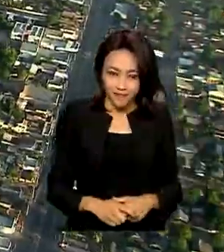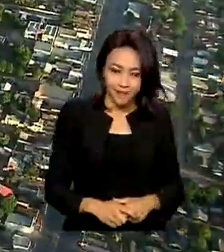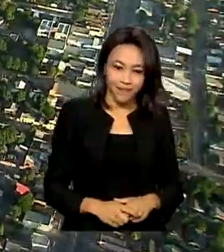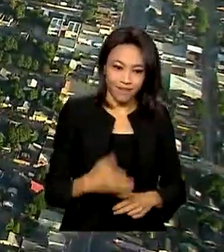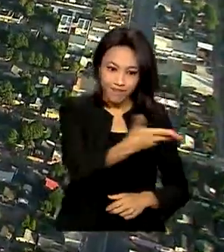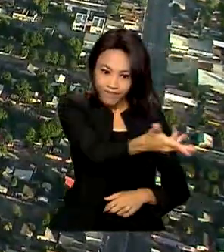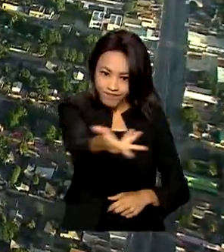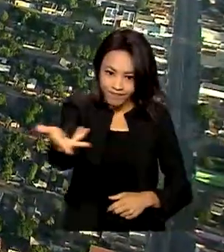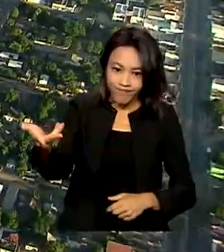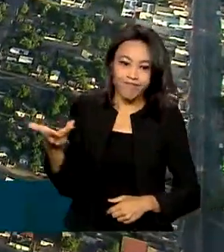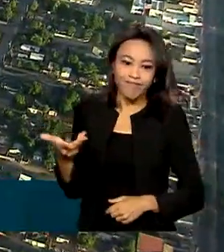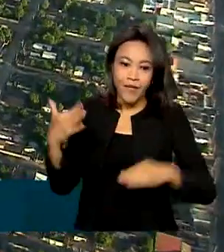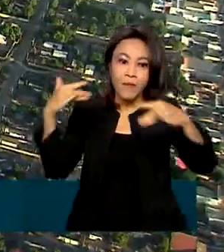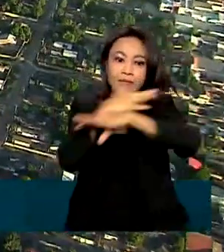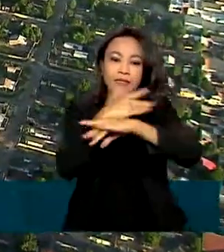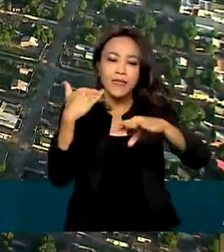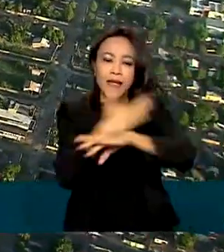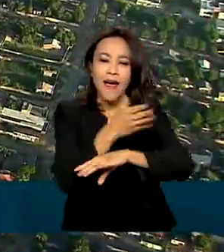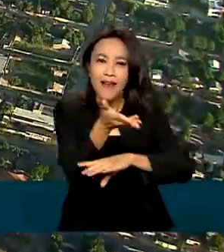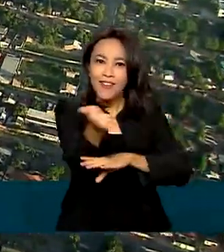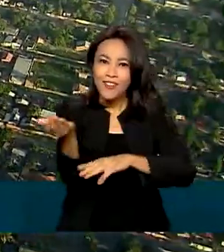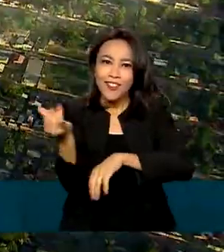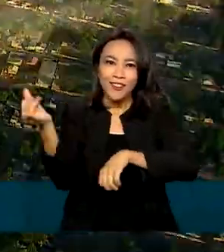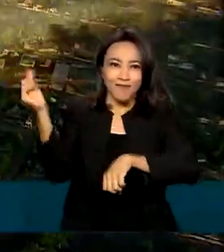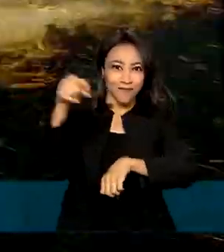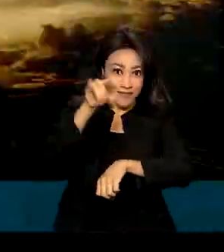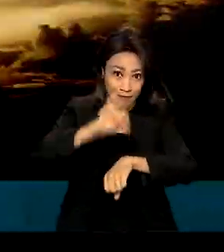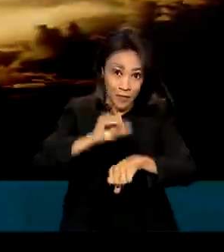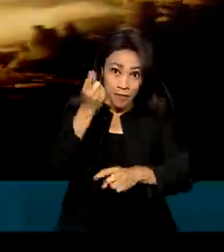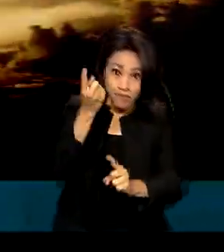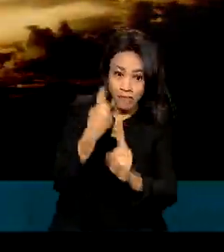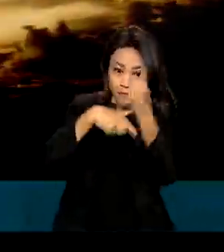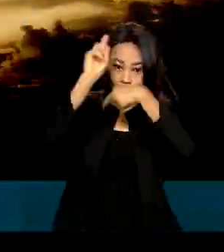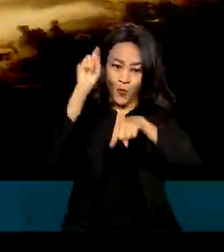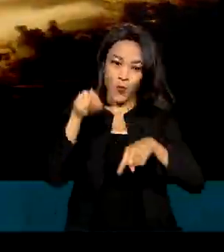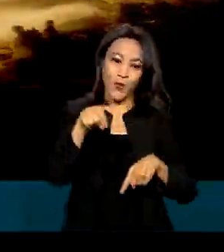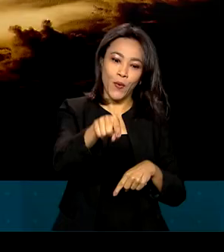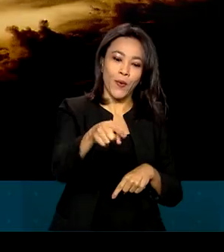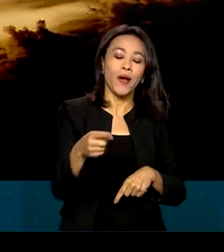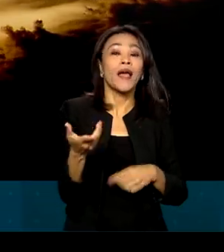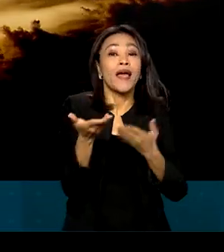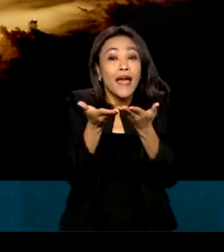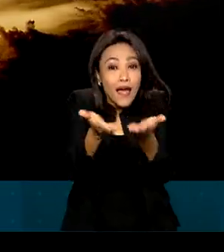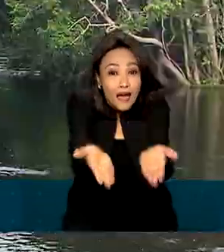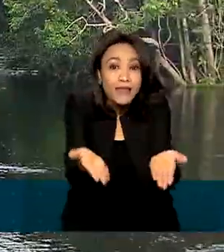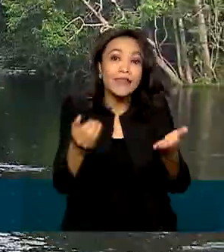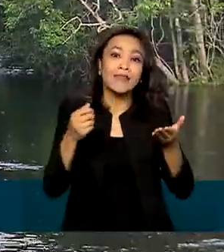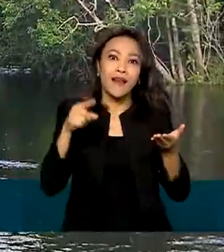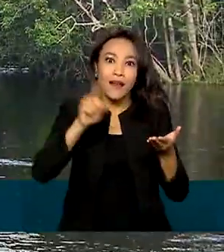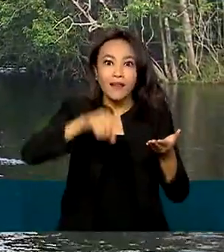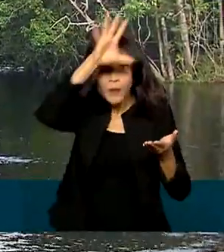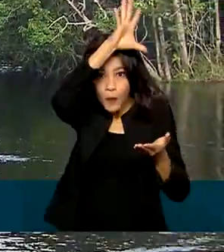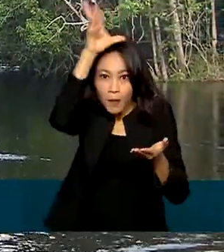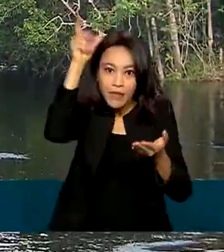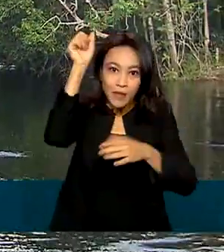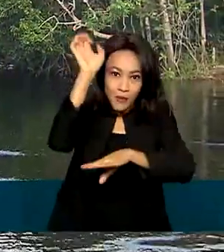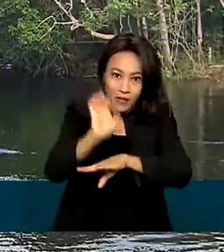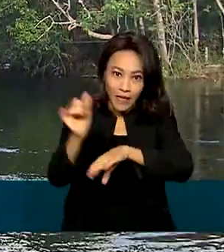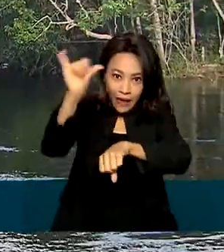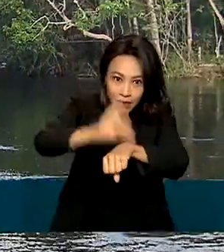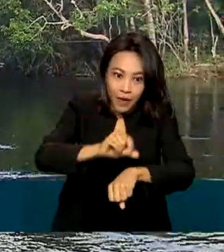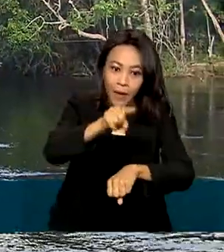Manaus é uma cidade que prospera no coração da Amazônia. Por esse motivo, a capital do Amazonas é um dos principais